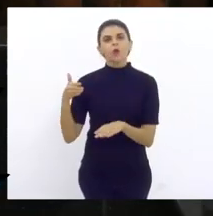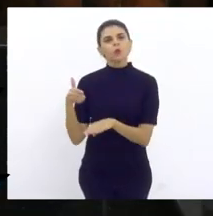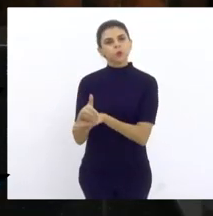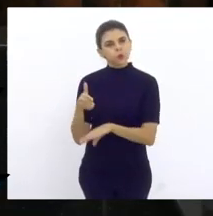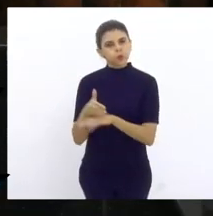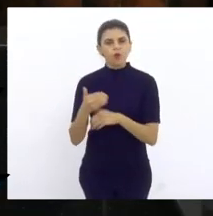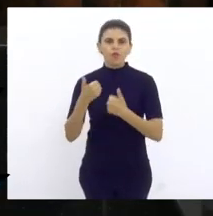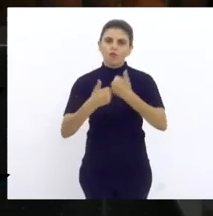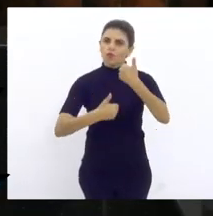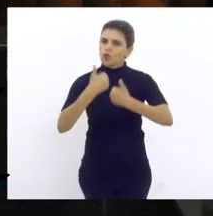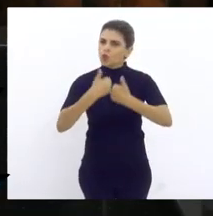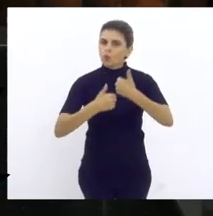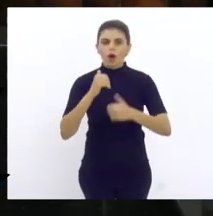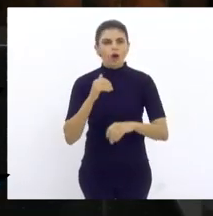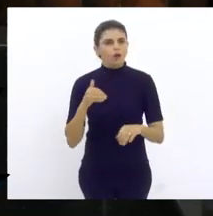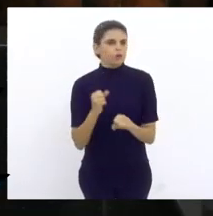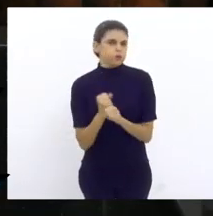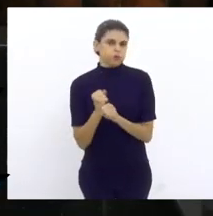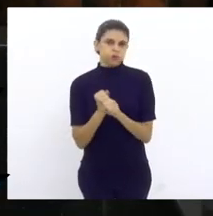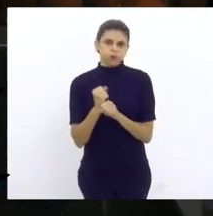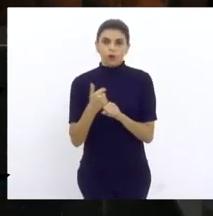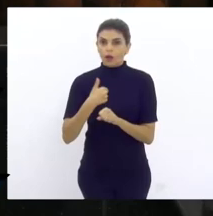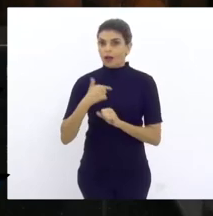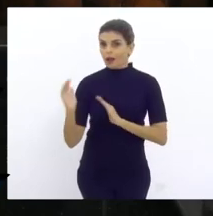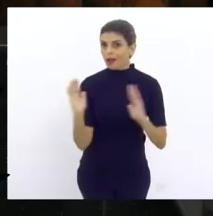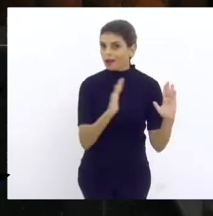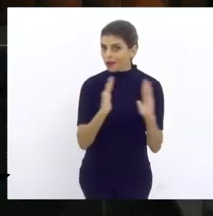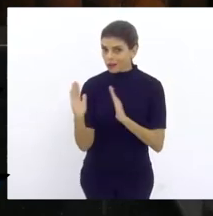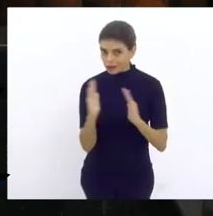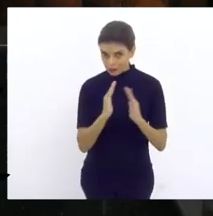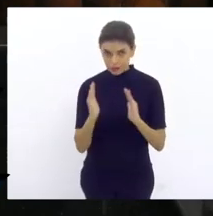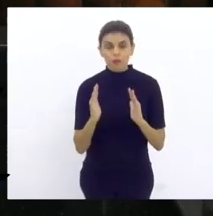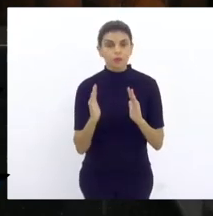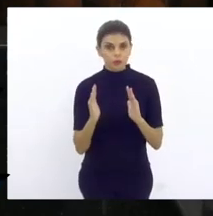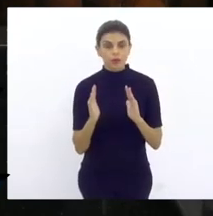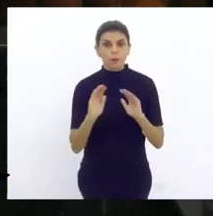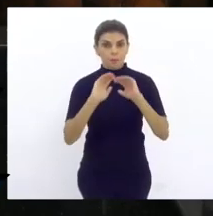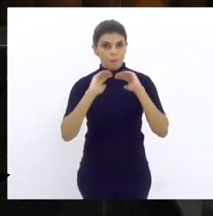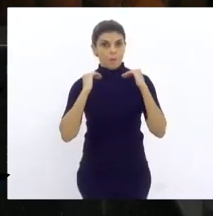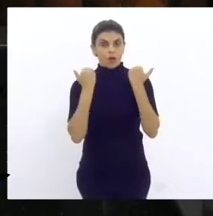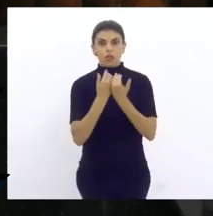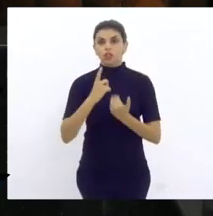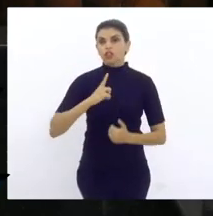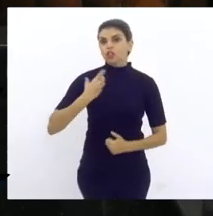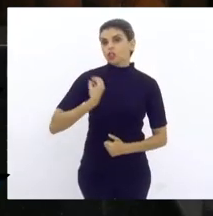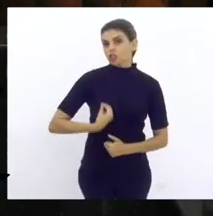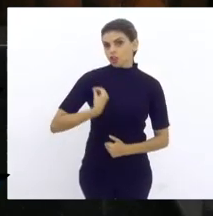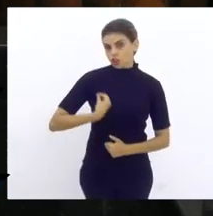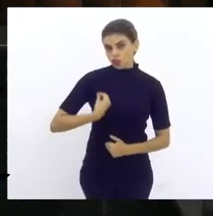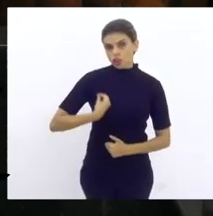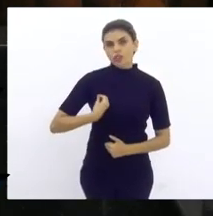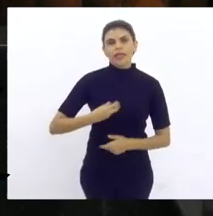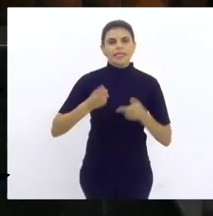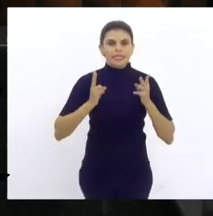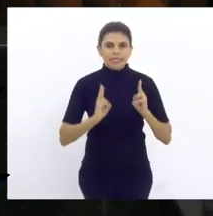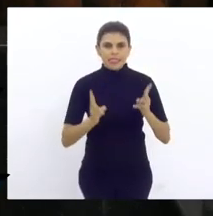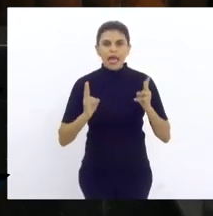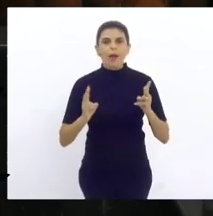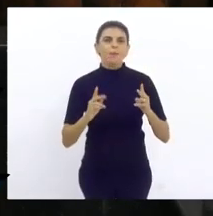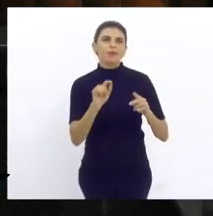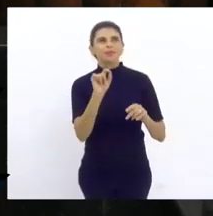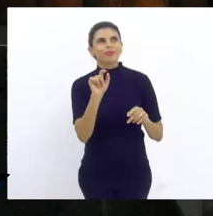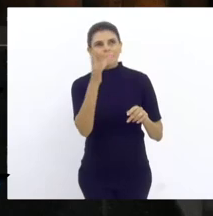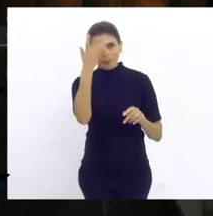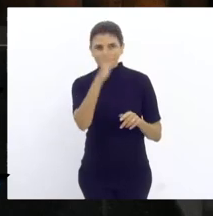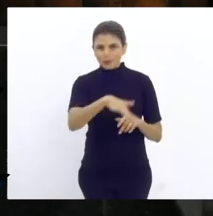estádio de futebol há muitos anos. Eu sou da época índia que o Maracanã ainda tinha geral, né, naquela época que o pobre